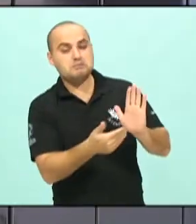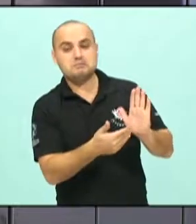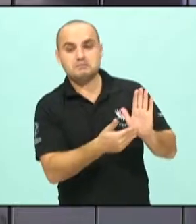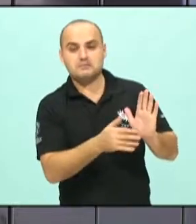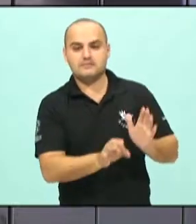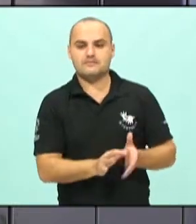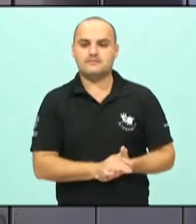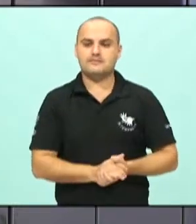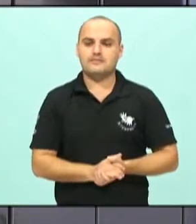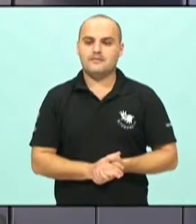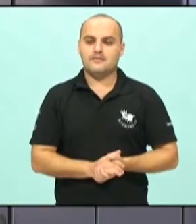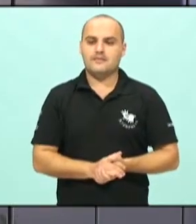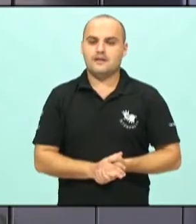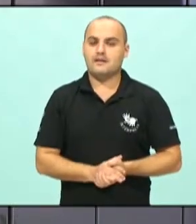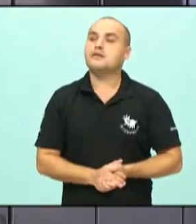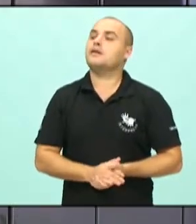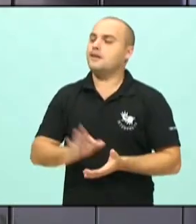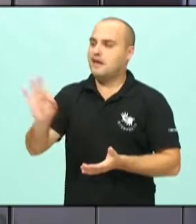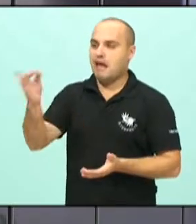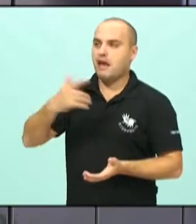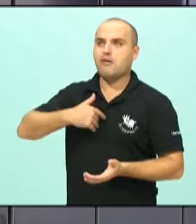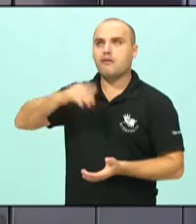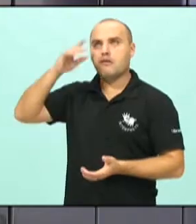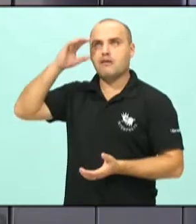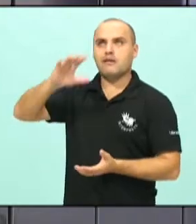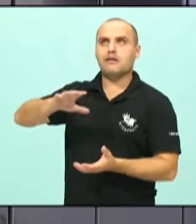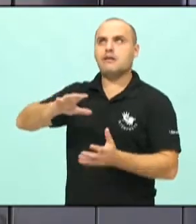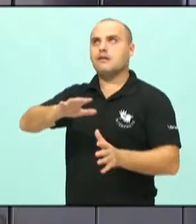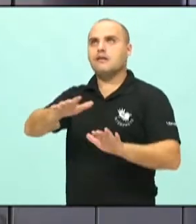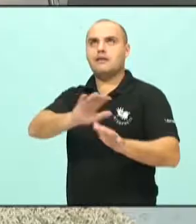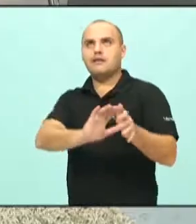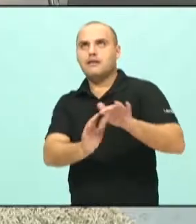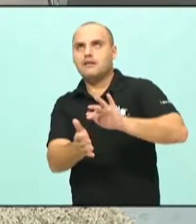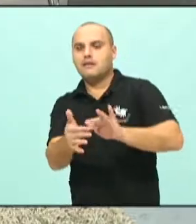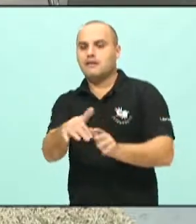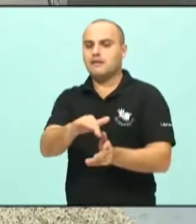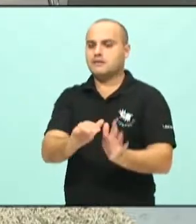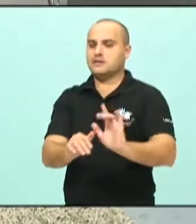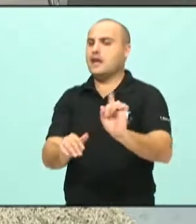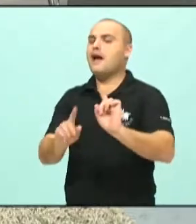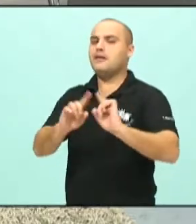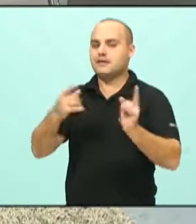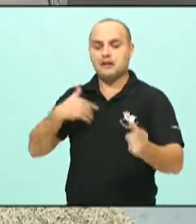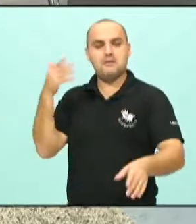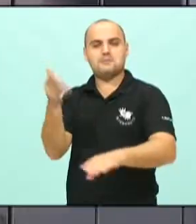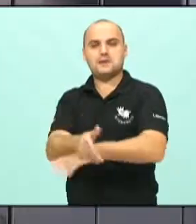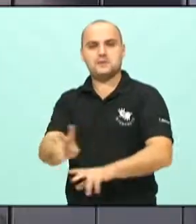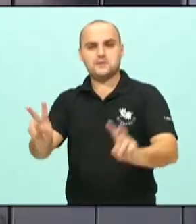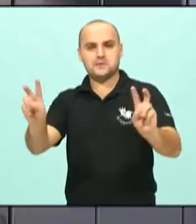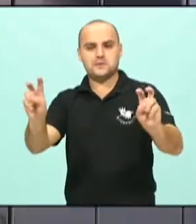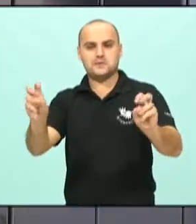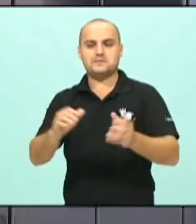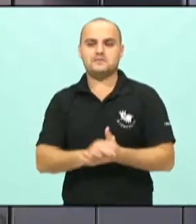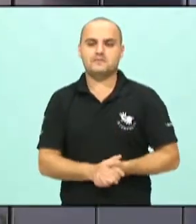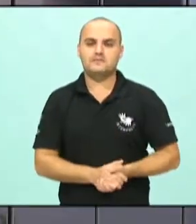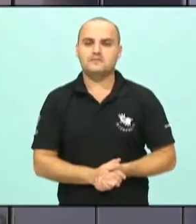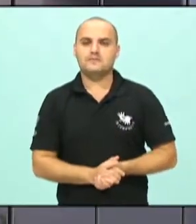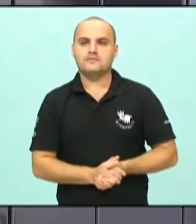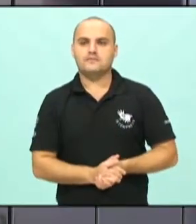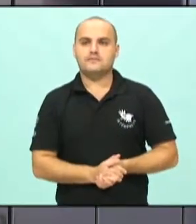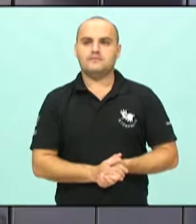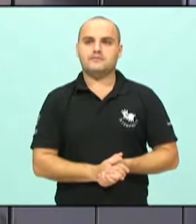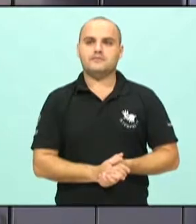fiz curso aí de mãe de Ná, mas que bom que já acabei entrando no assunto. É aí o nosso...